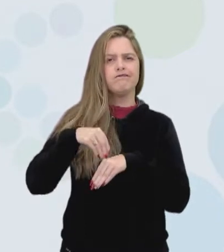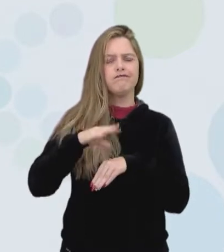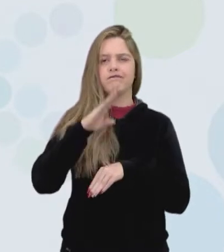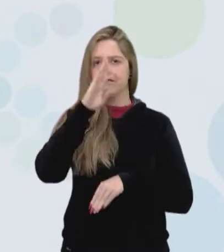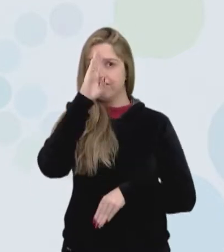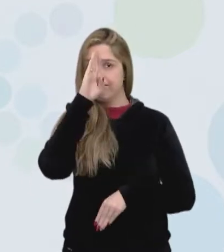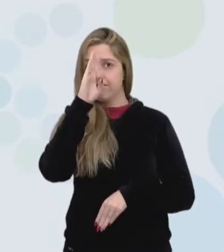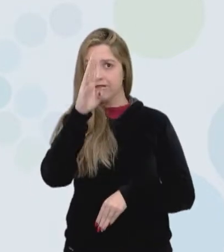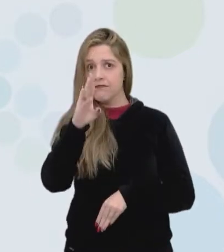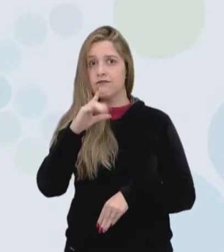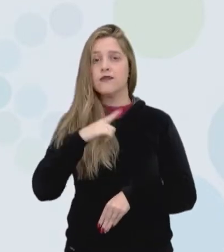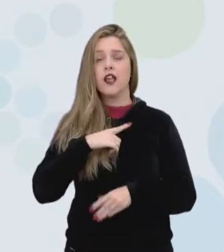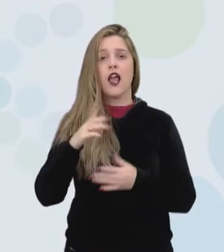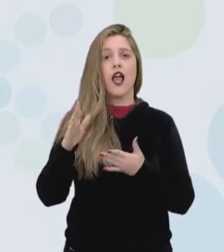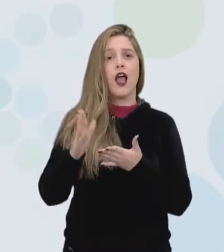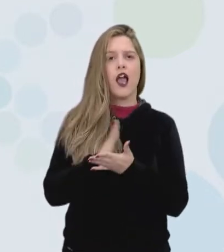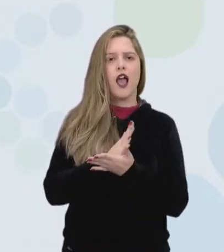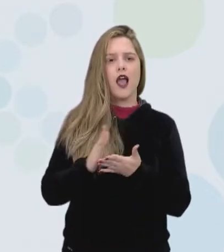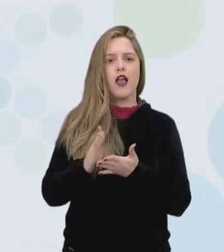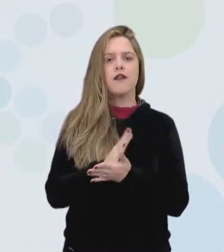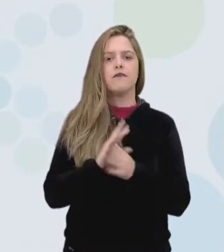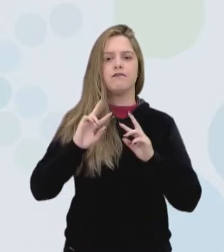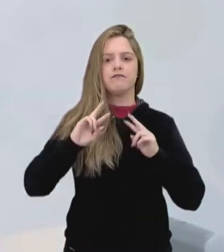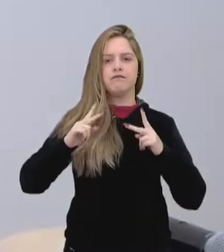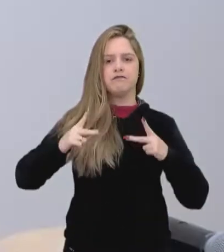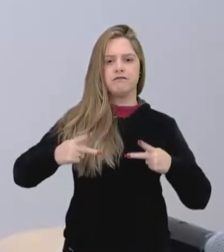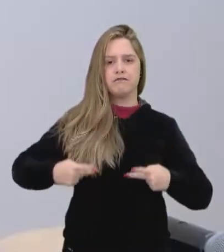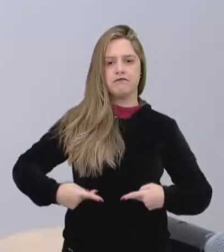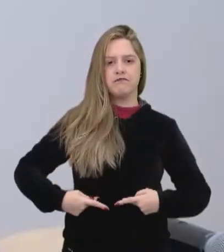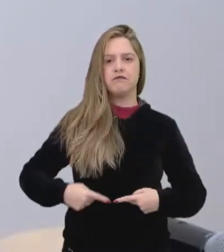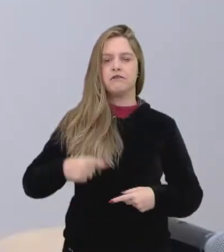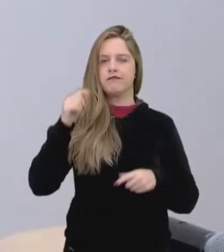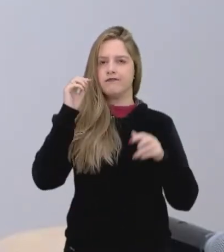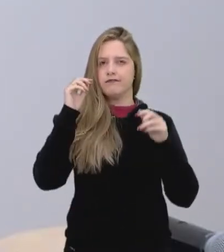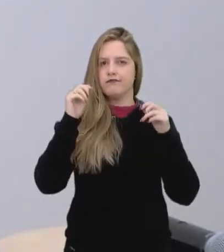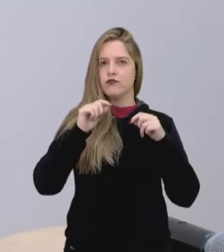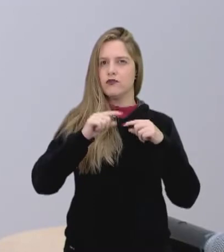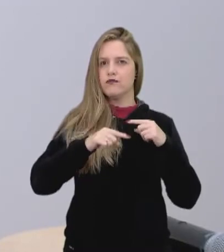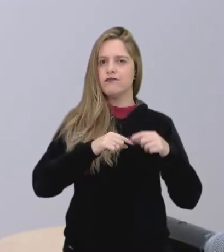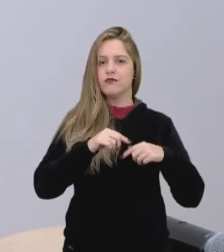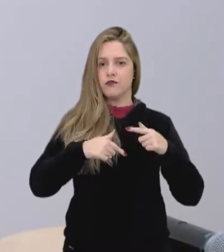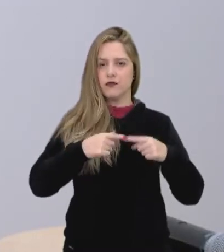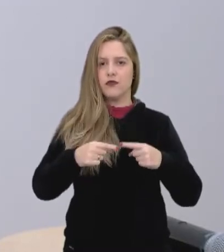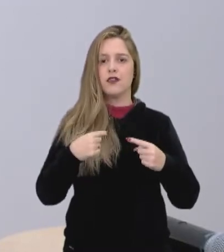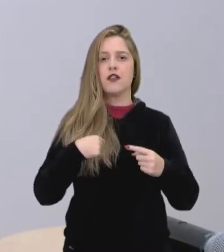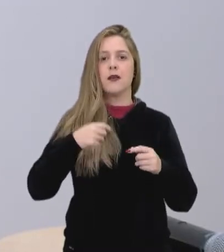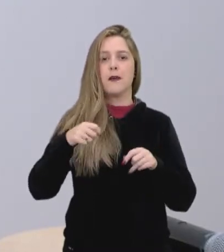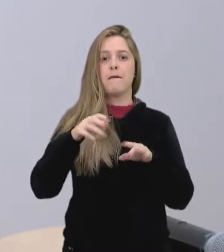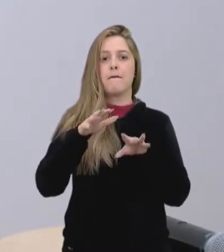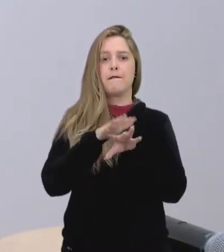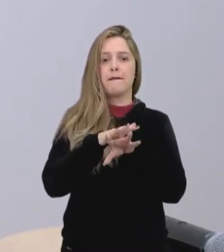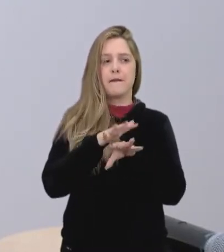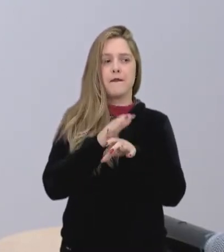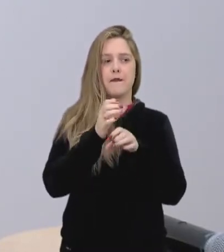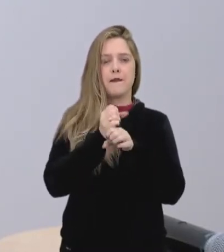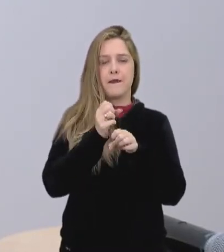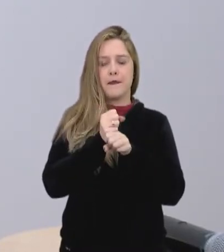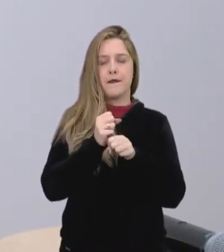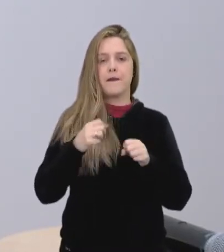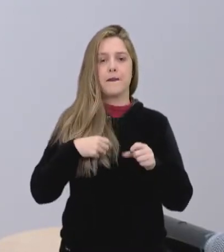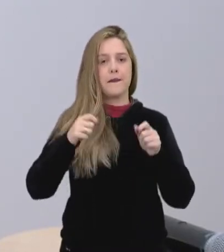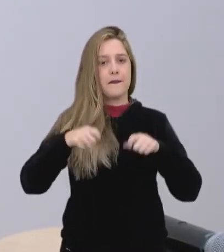aqui a humanização dos números, trazendo a matemática como um alicerce, como uma